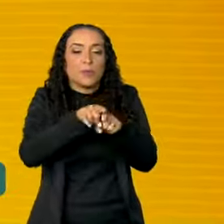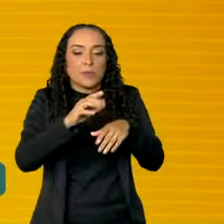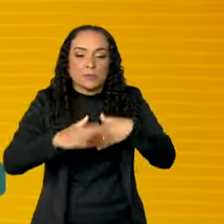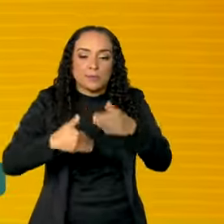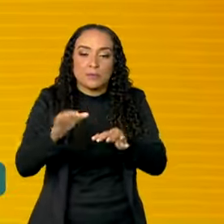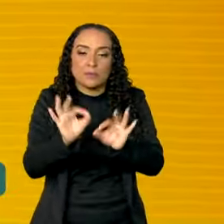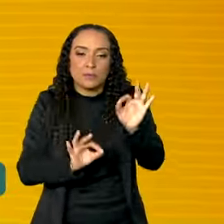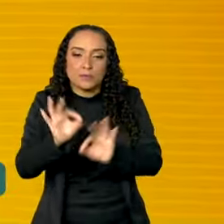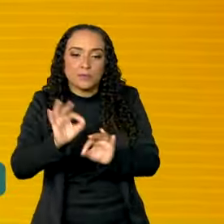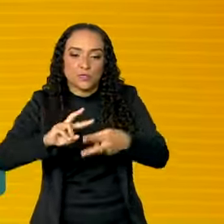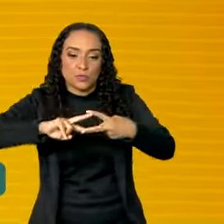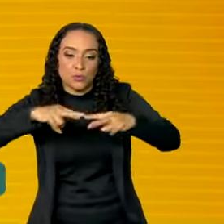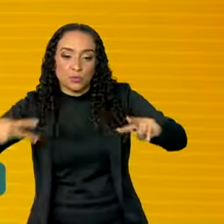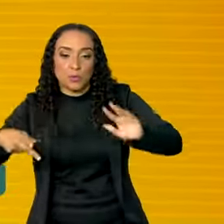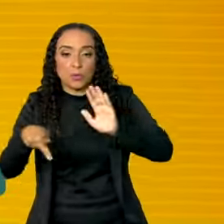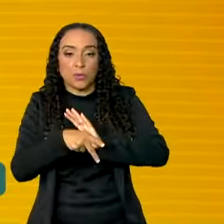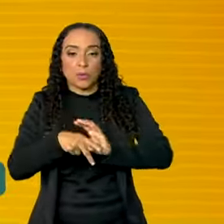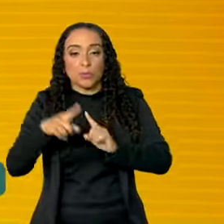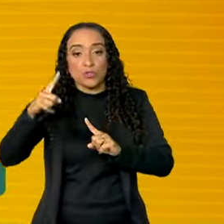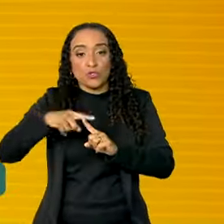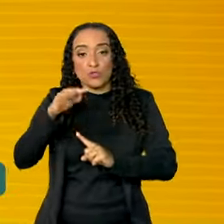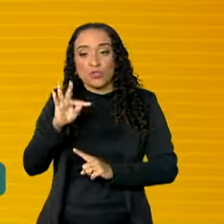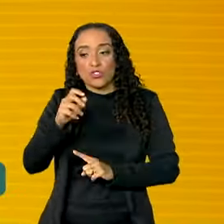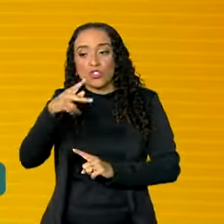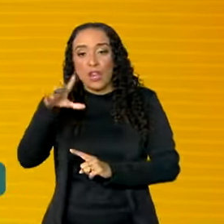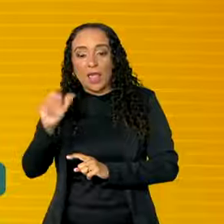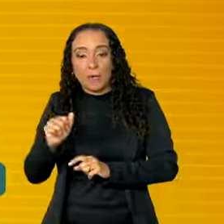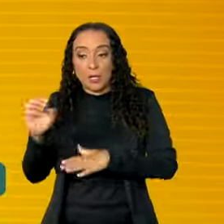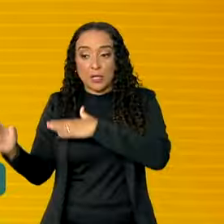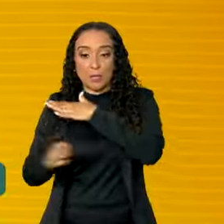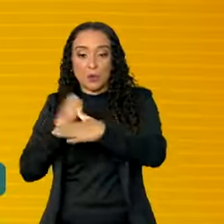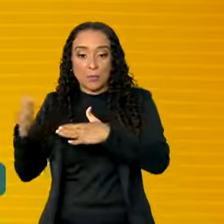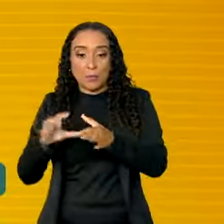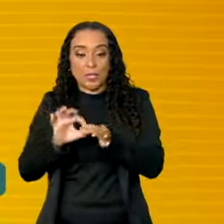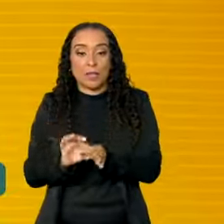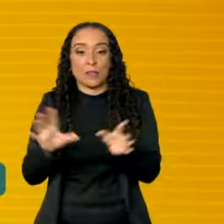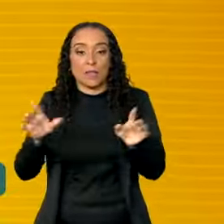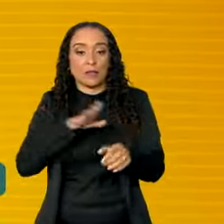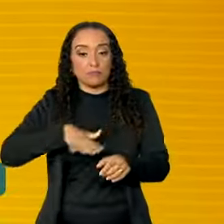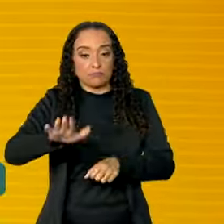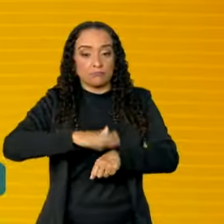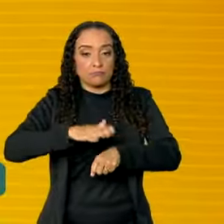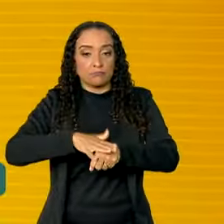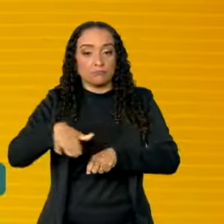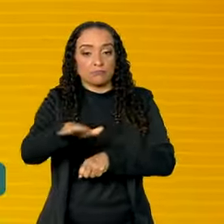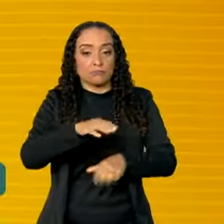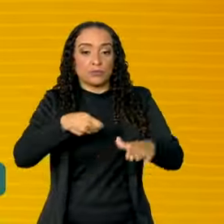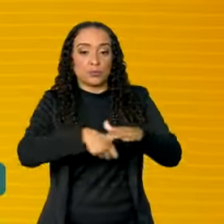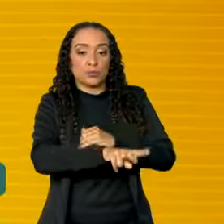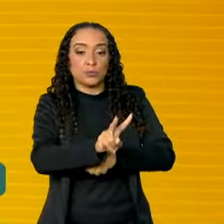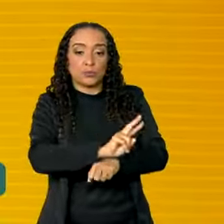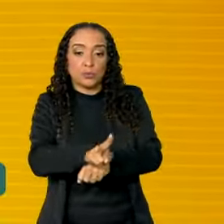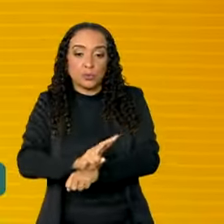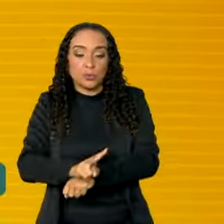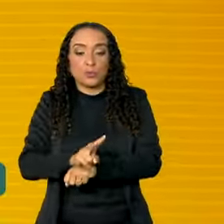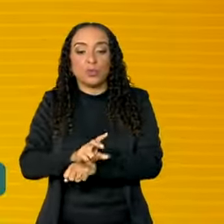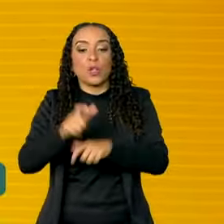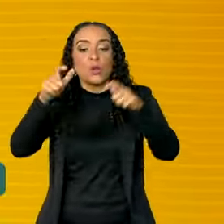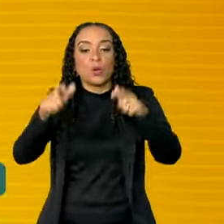de melhoramento genético de tilápias, em uma empresa seccionária que atua no reservatório de Ilha Solteira,